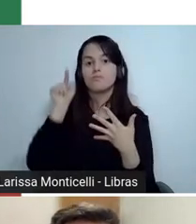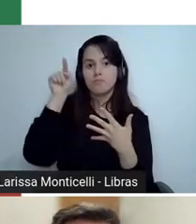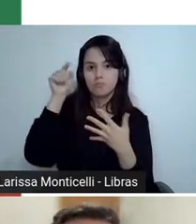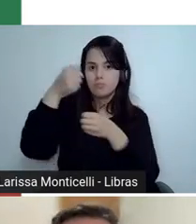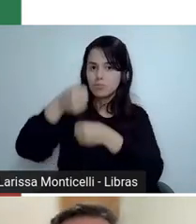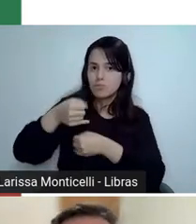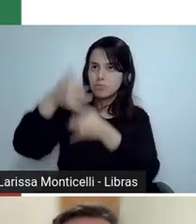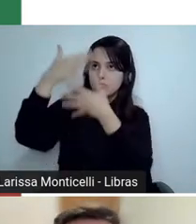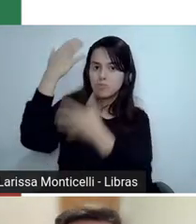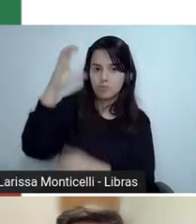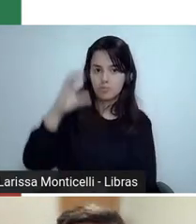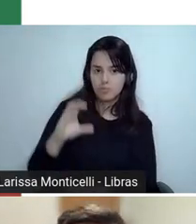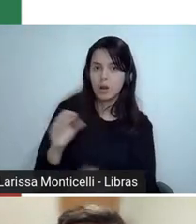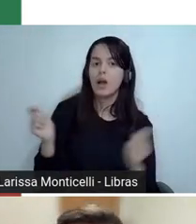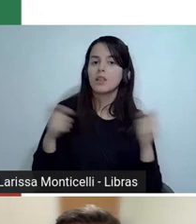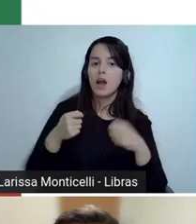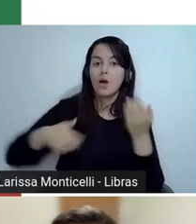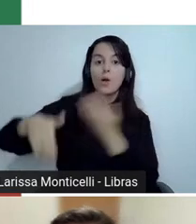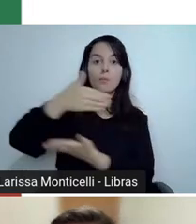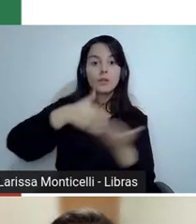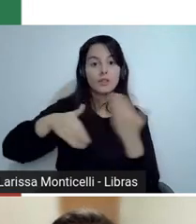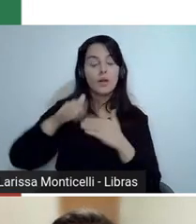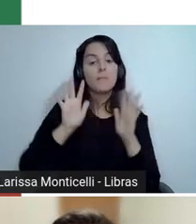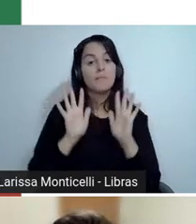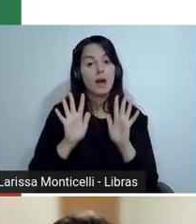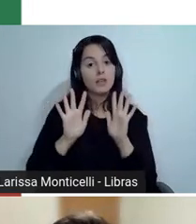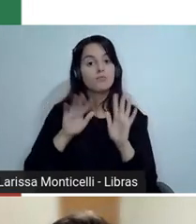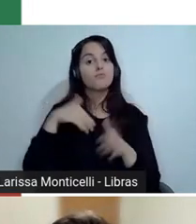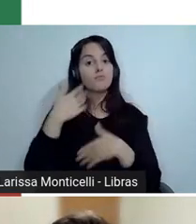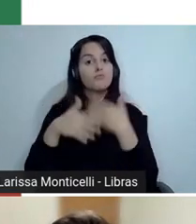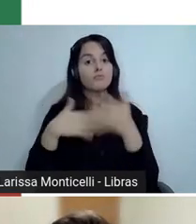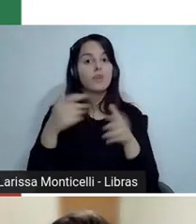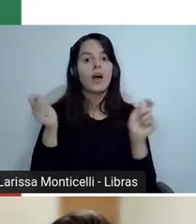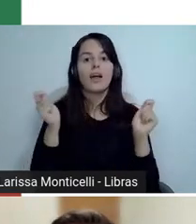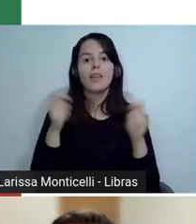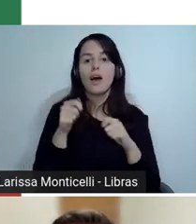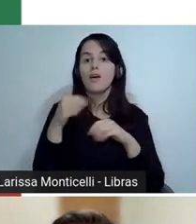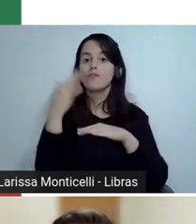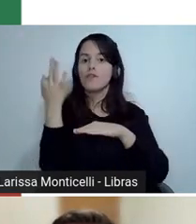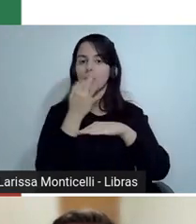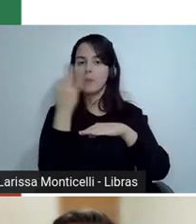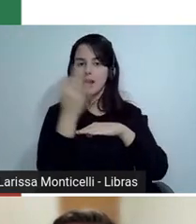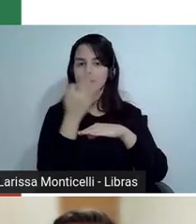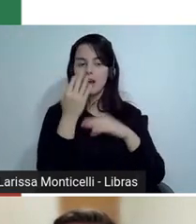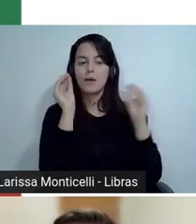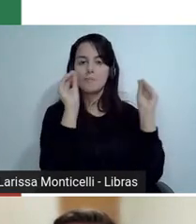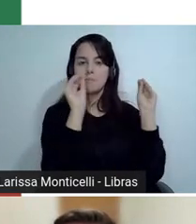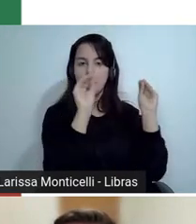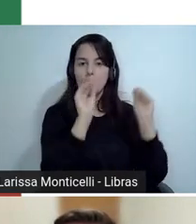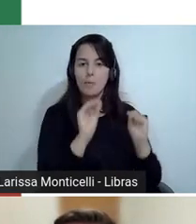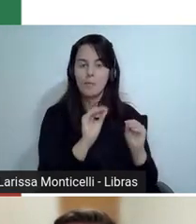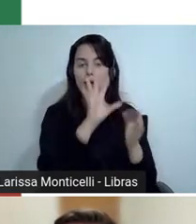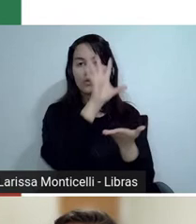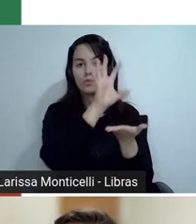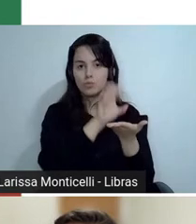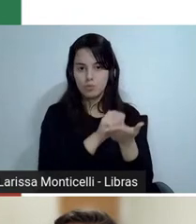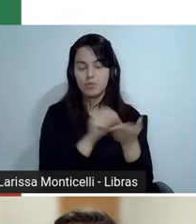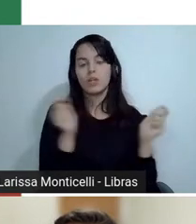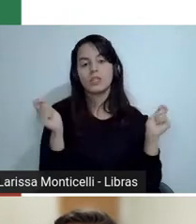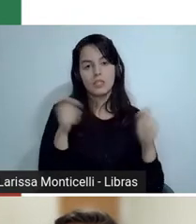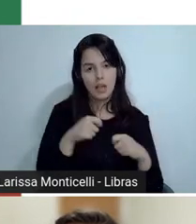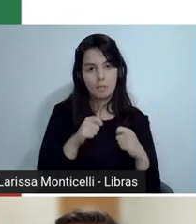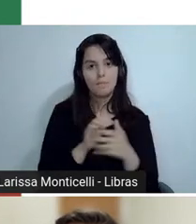formalizar isso em outras instâncias, né. A professora Solange Pereira Pedroso disse que os alunos gostaram muito das